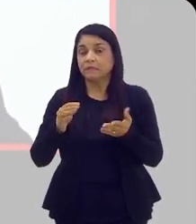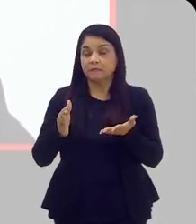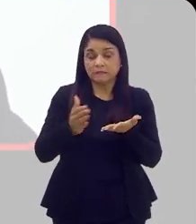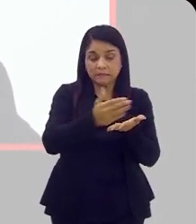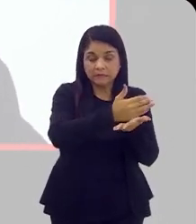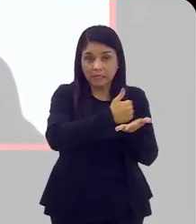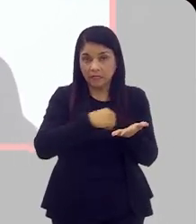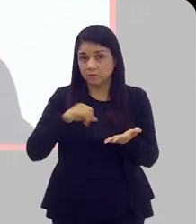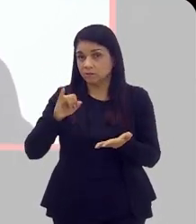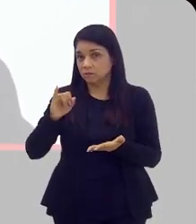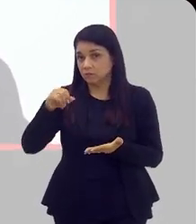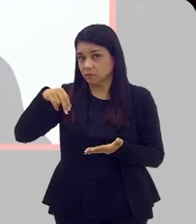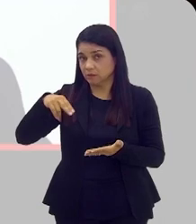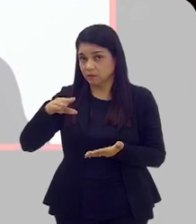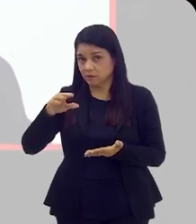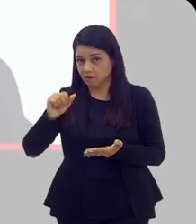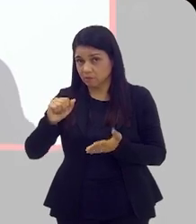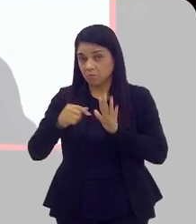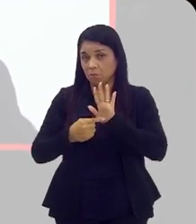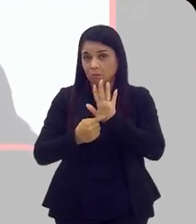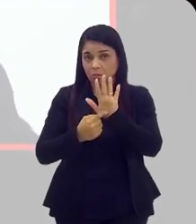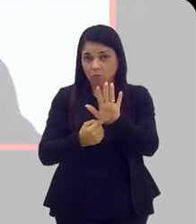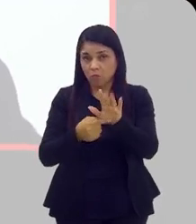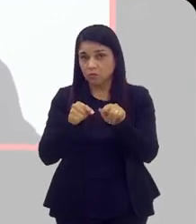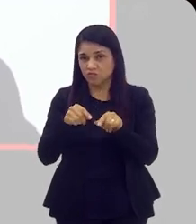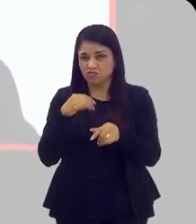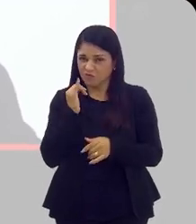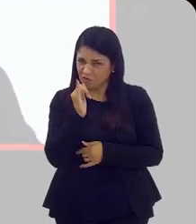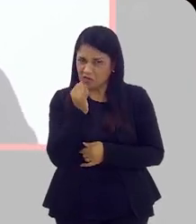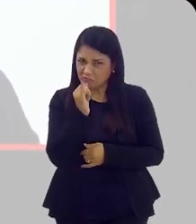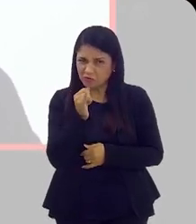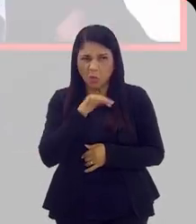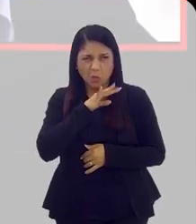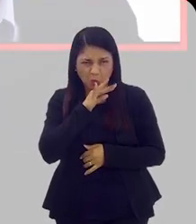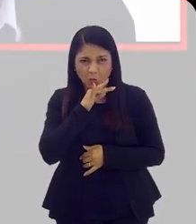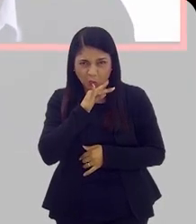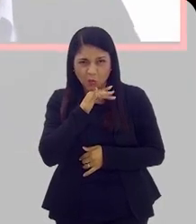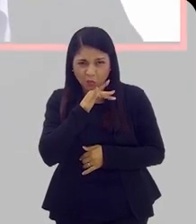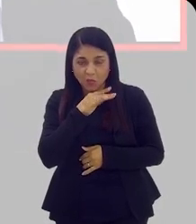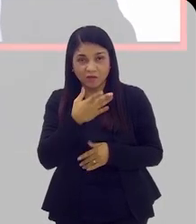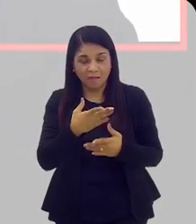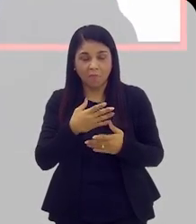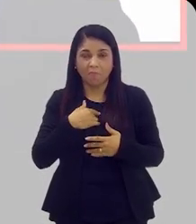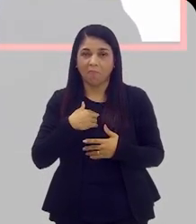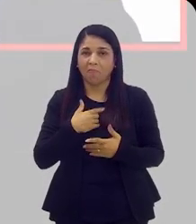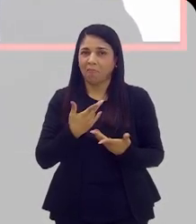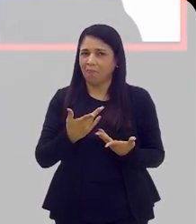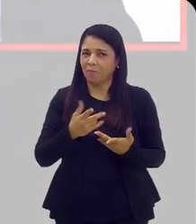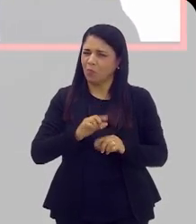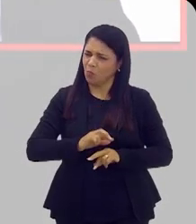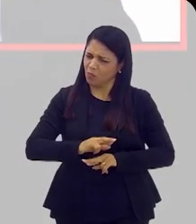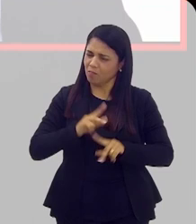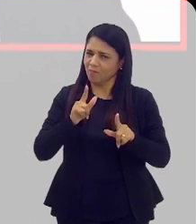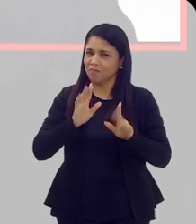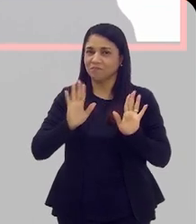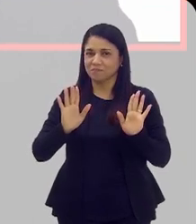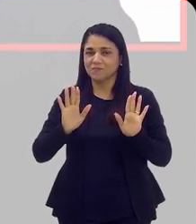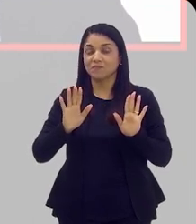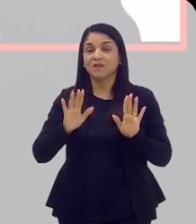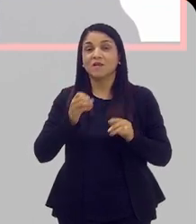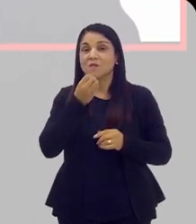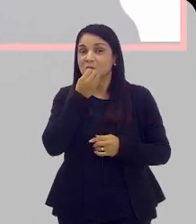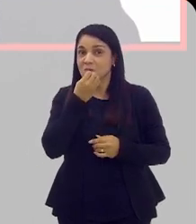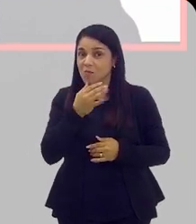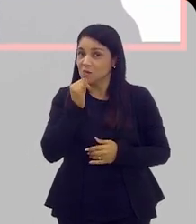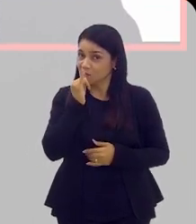Dado muito legal que o Inca trouxe, né? Que aqui a gente tá contando um monte de notícia ruim, parece que só tem desgraça, e na verdade não é,